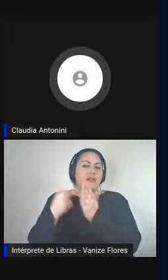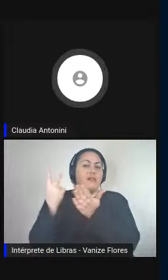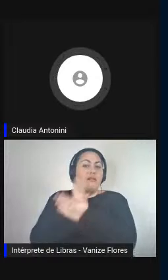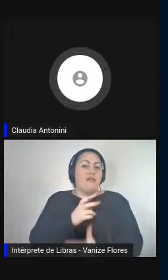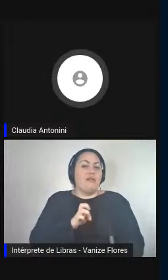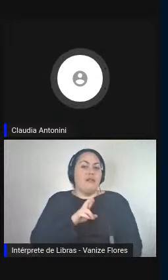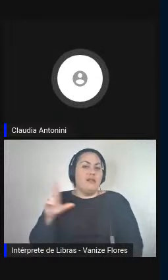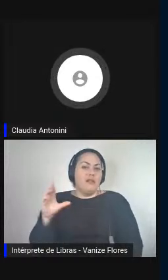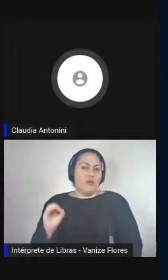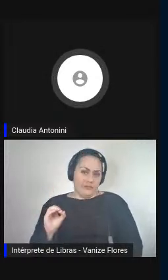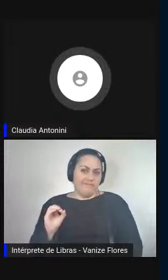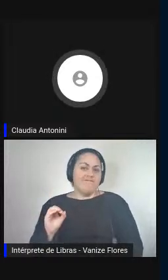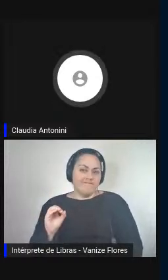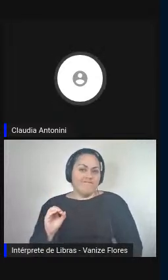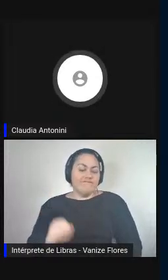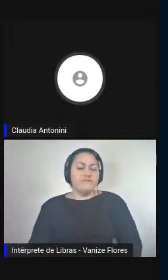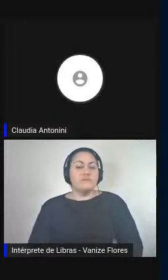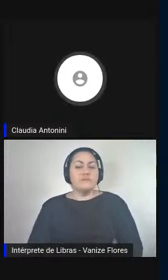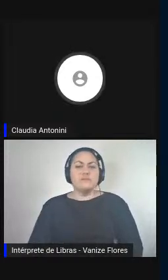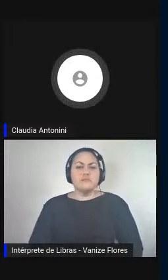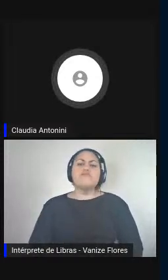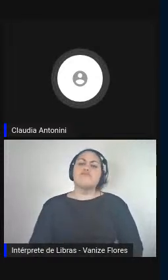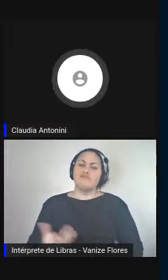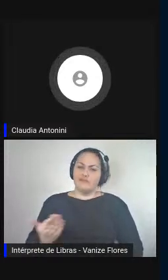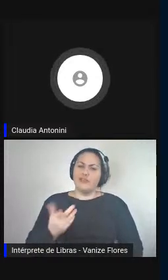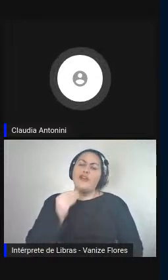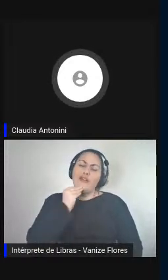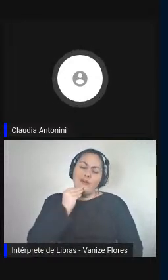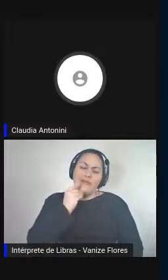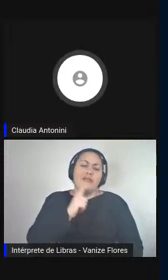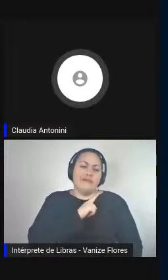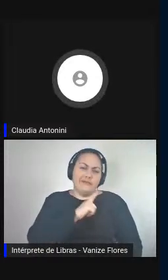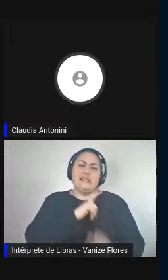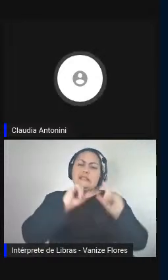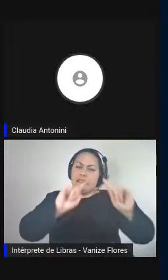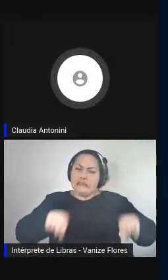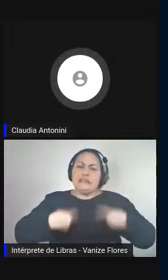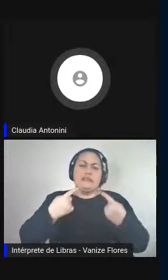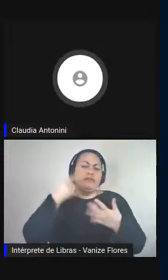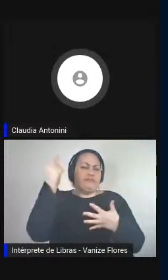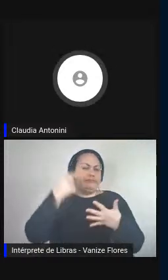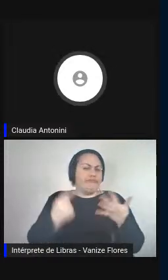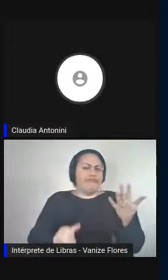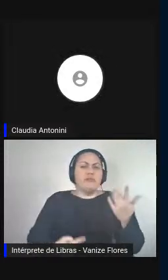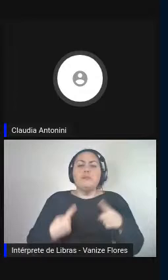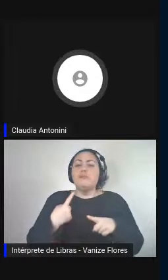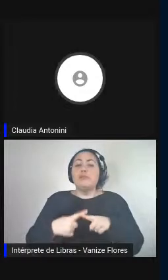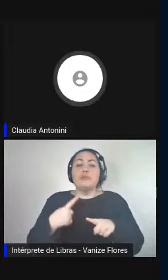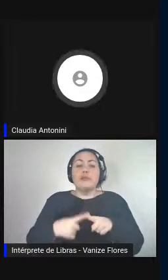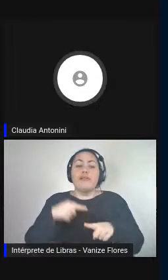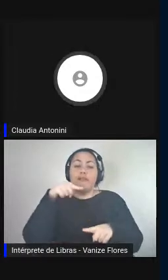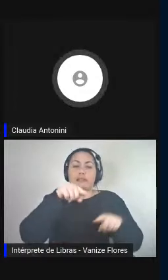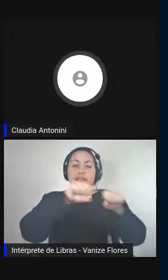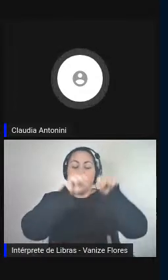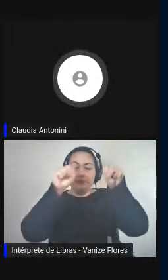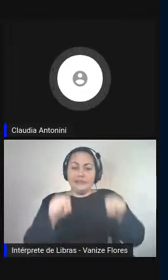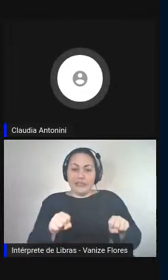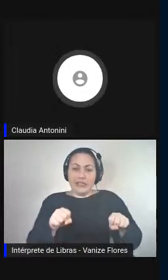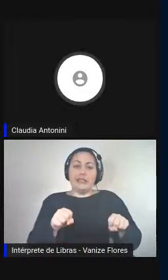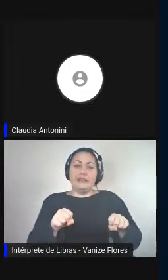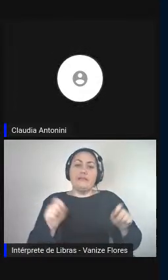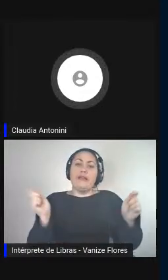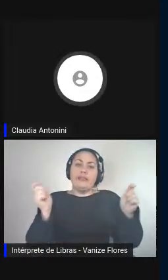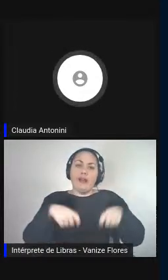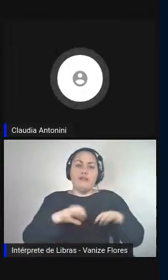Obviamente, existem muitos desafios, esses sistemas colocam em conjunto o reconhecimento da